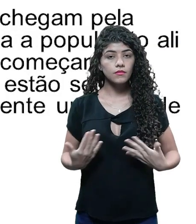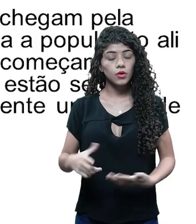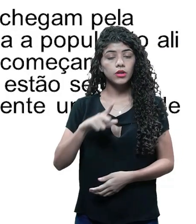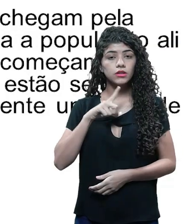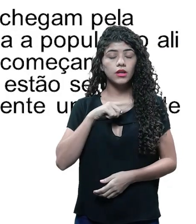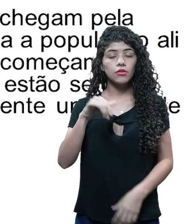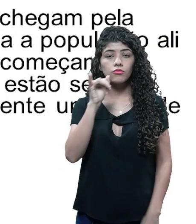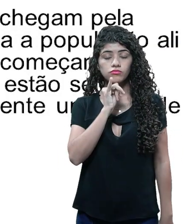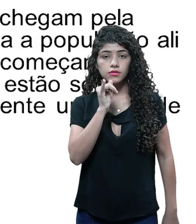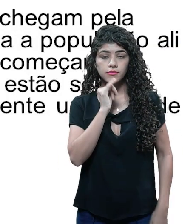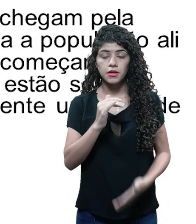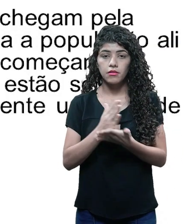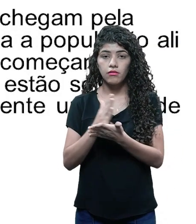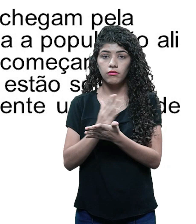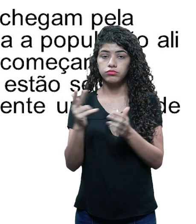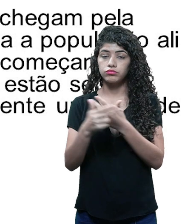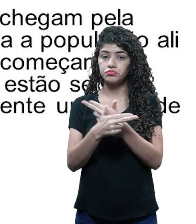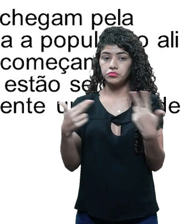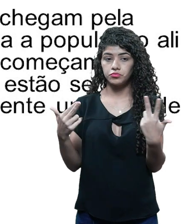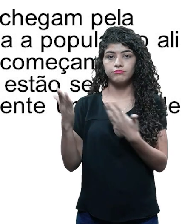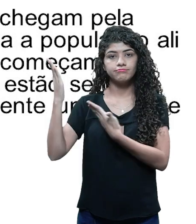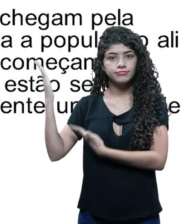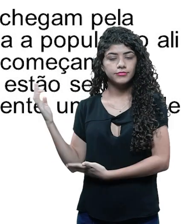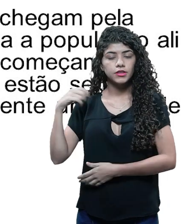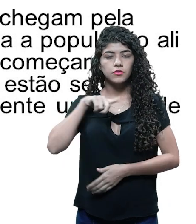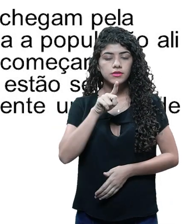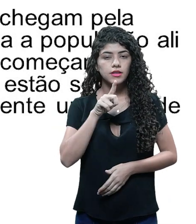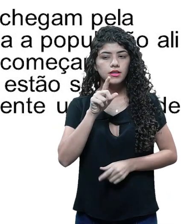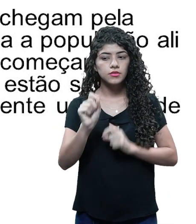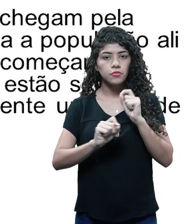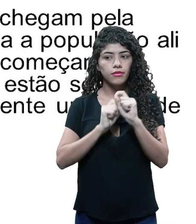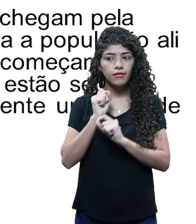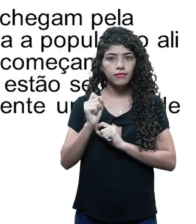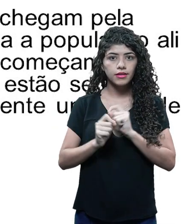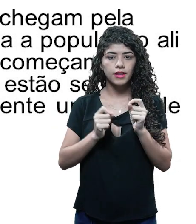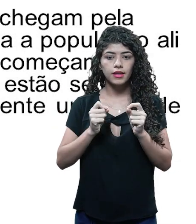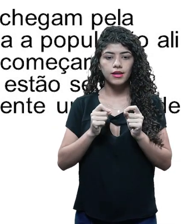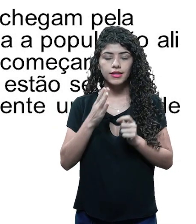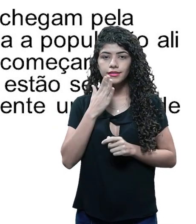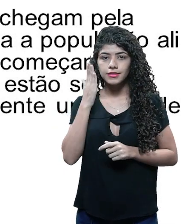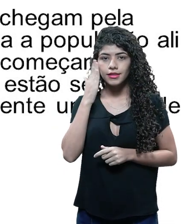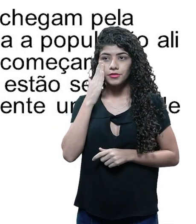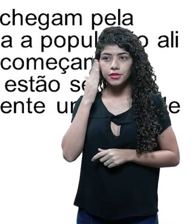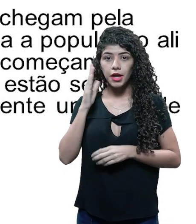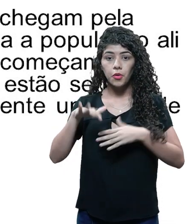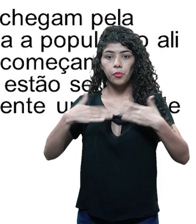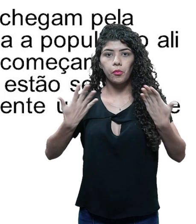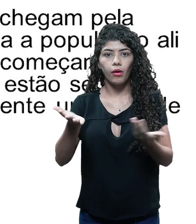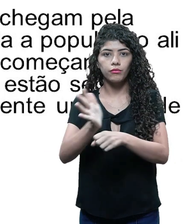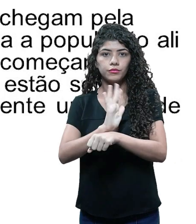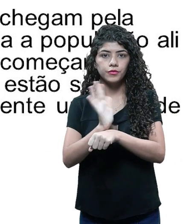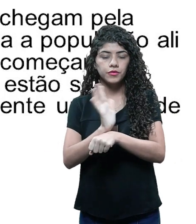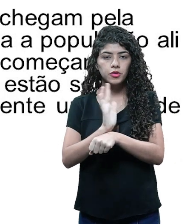Aqui eu vou citar alguns exemplos de storyline, e vocês vão tentar descobrir qual é o filme.